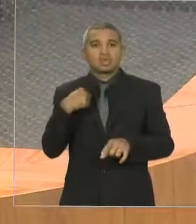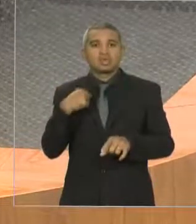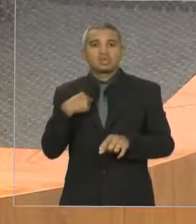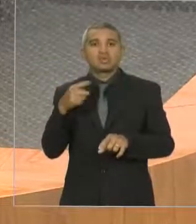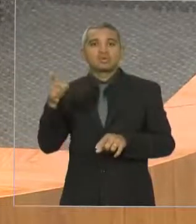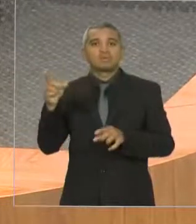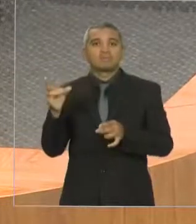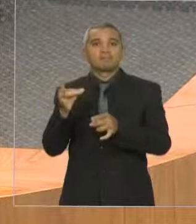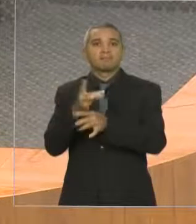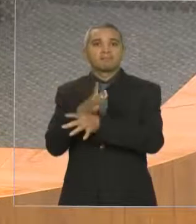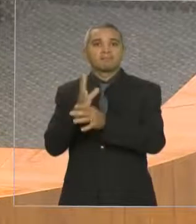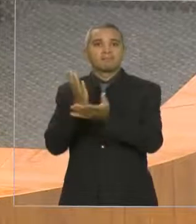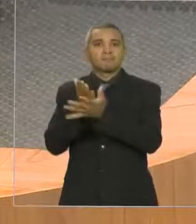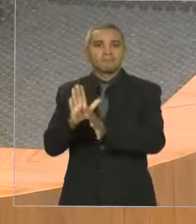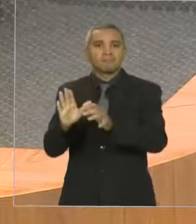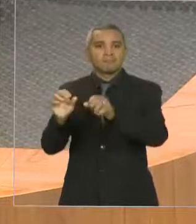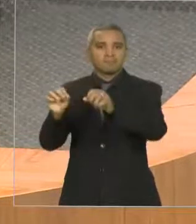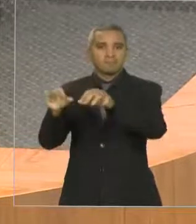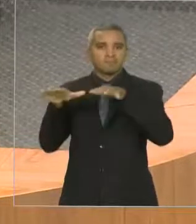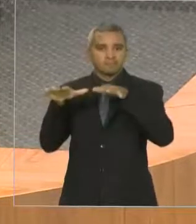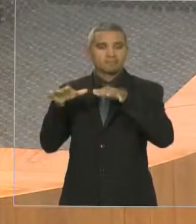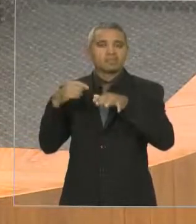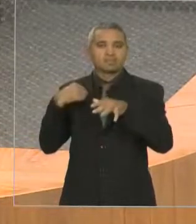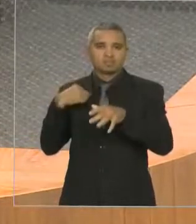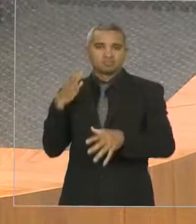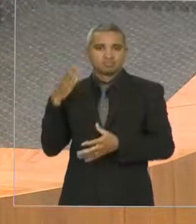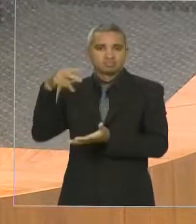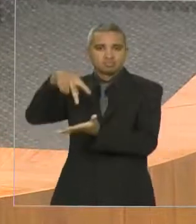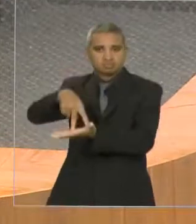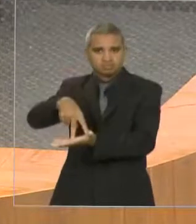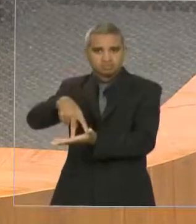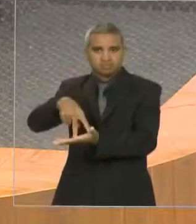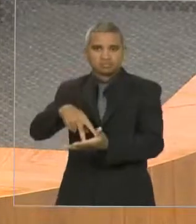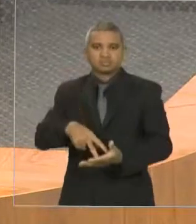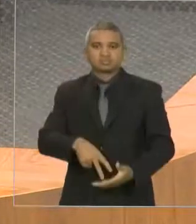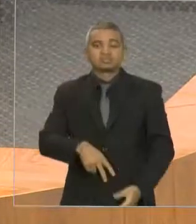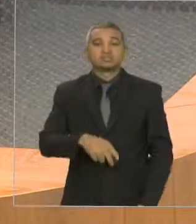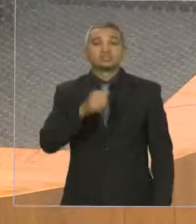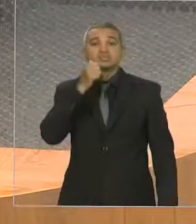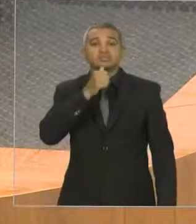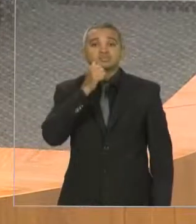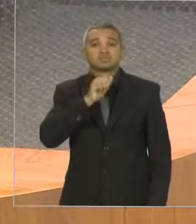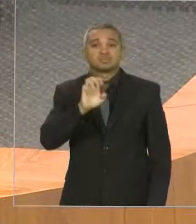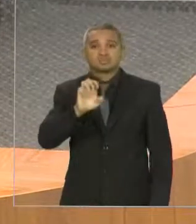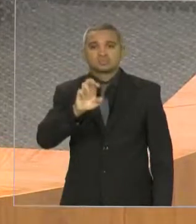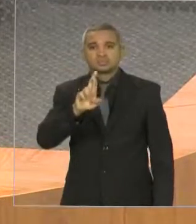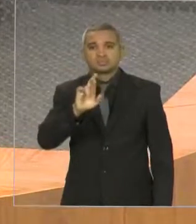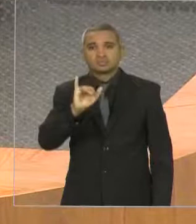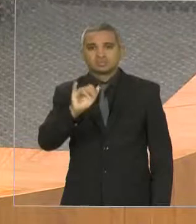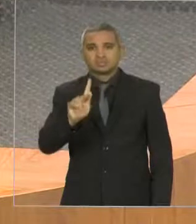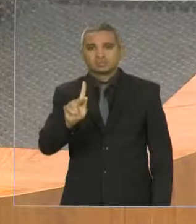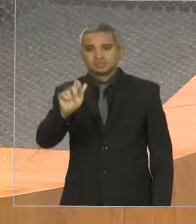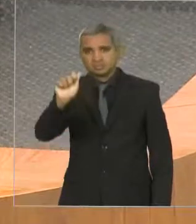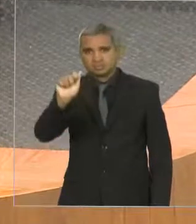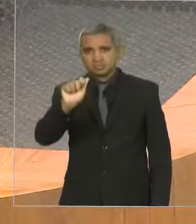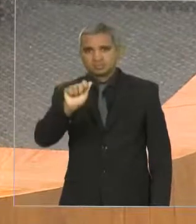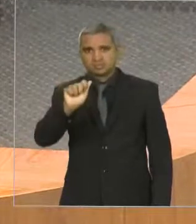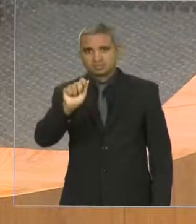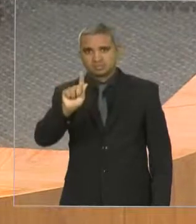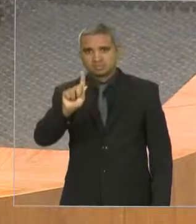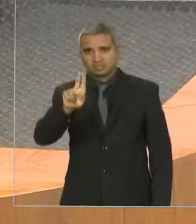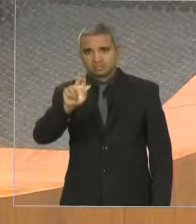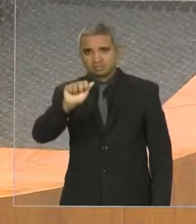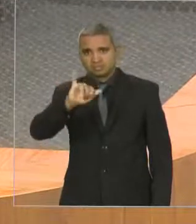evento, mas deixamos a cargo da irmã Érica Guajajara, bem como também do Paulo Sérgio,